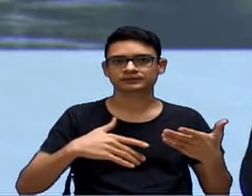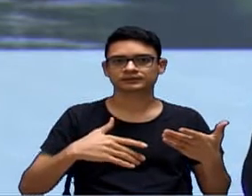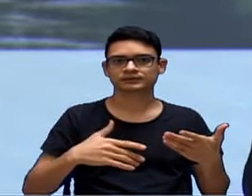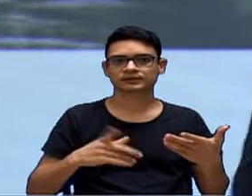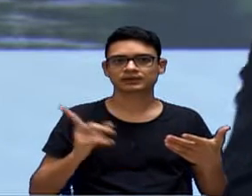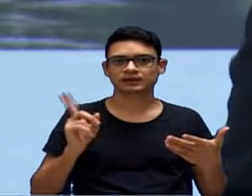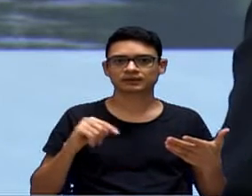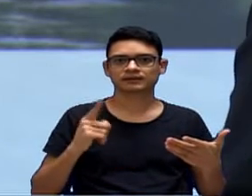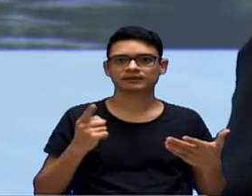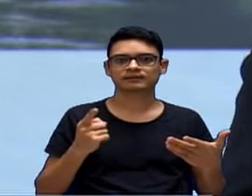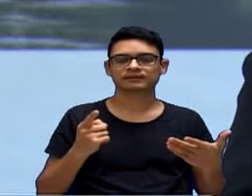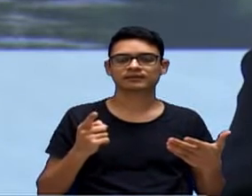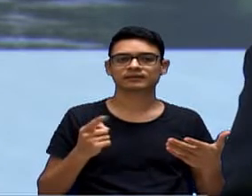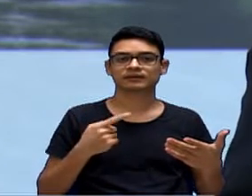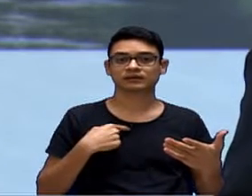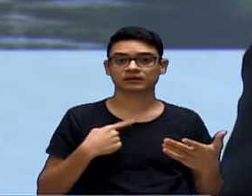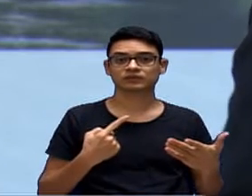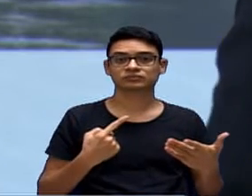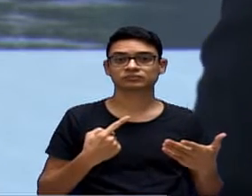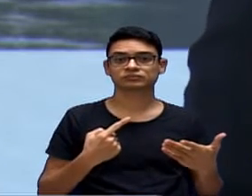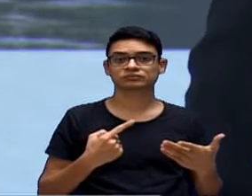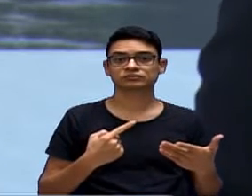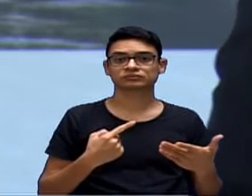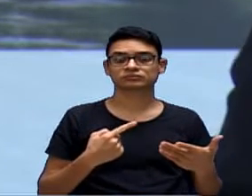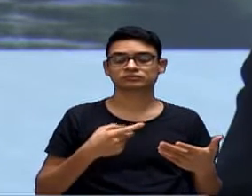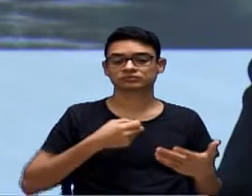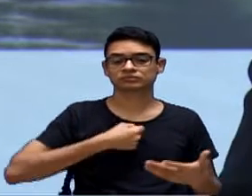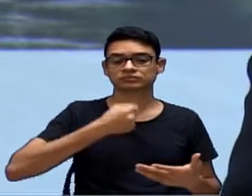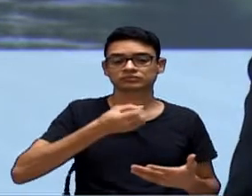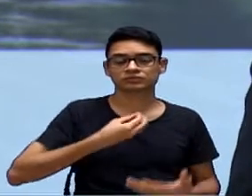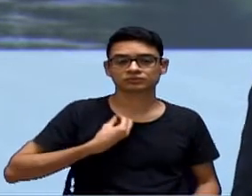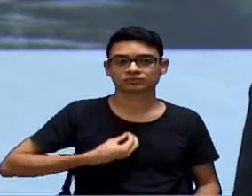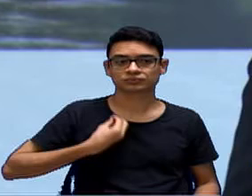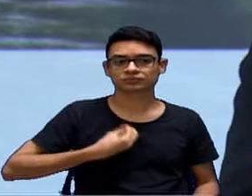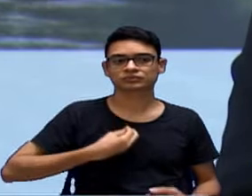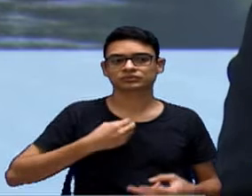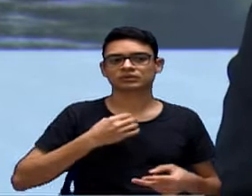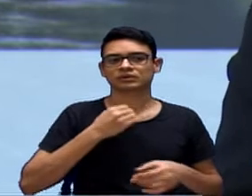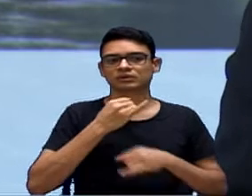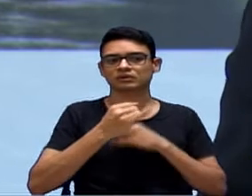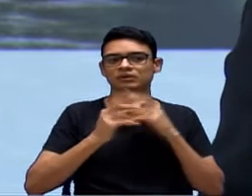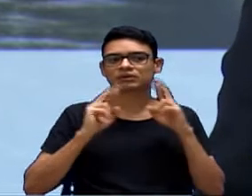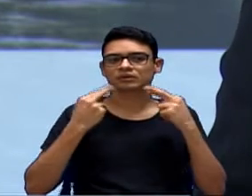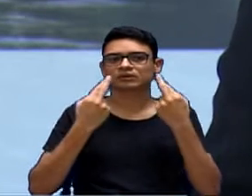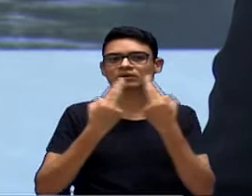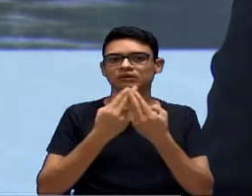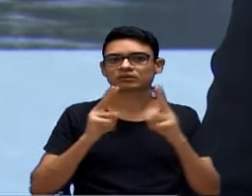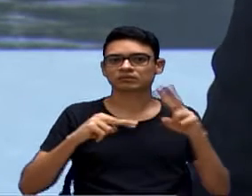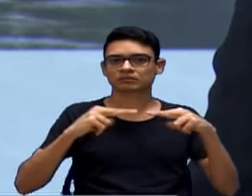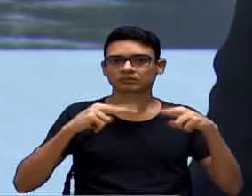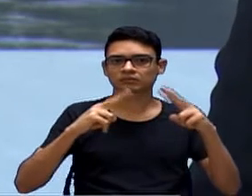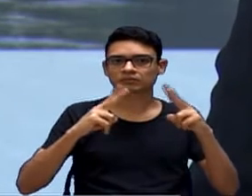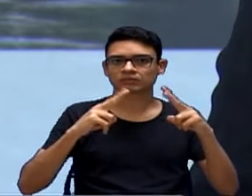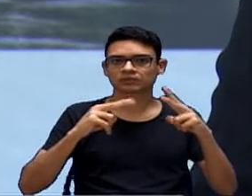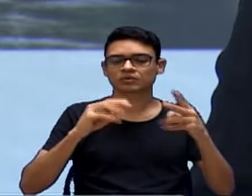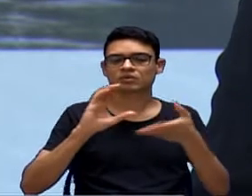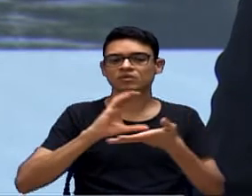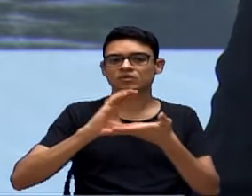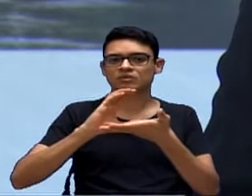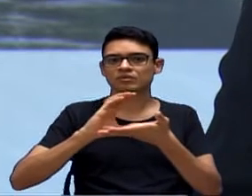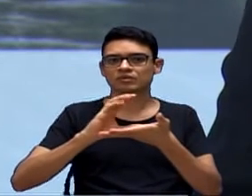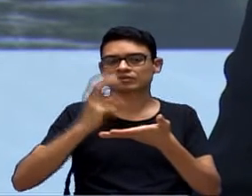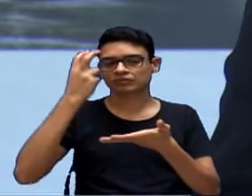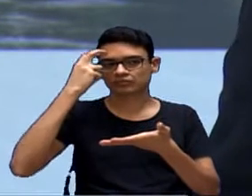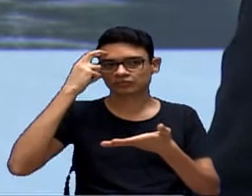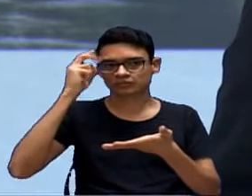Fábio Simoa. Eu participei até de uma reunião online com o Conselho da Cultura de Sorocaba e o grupo